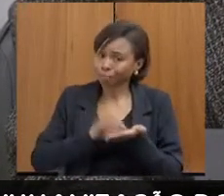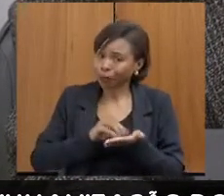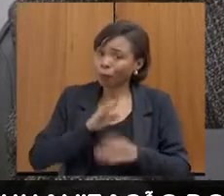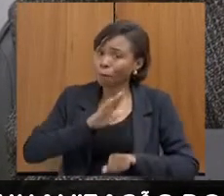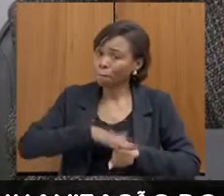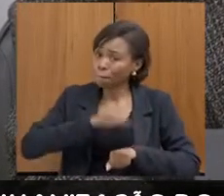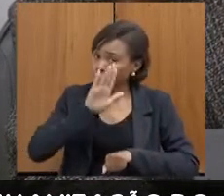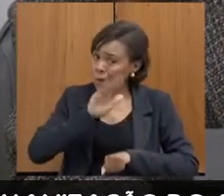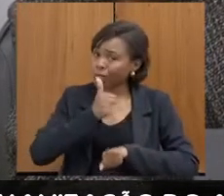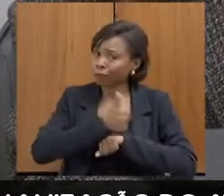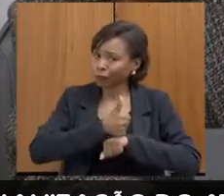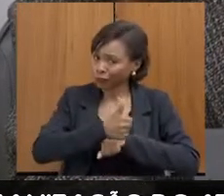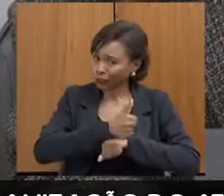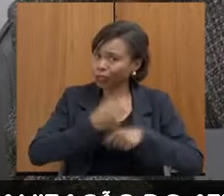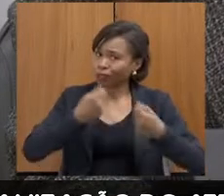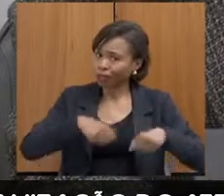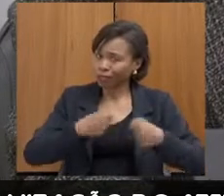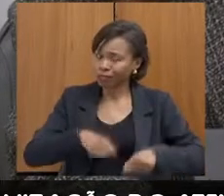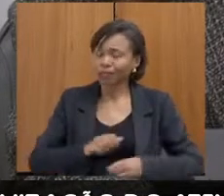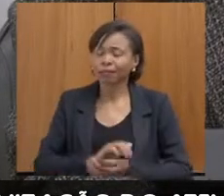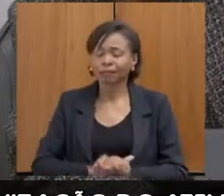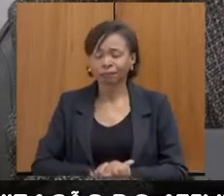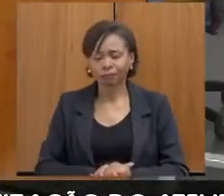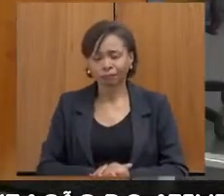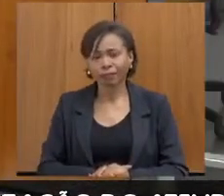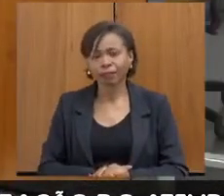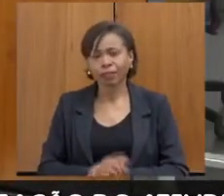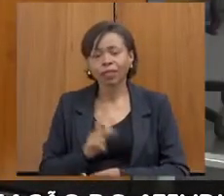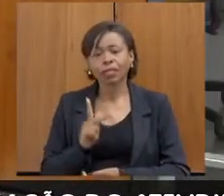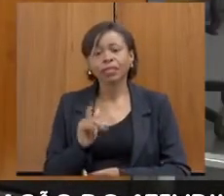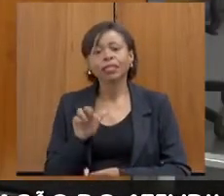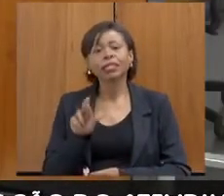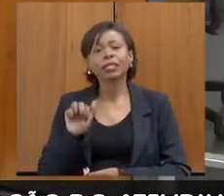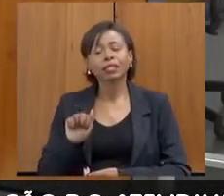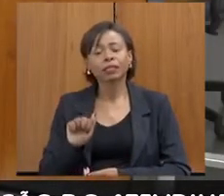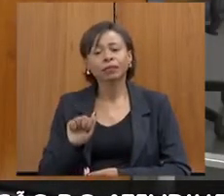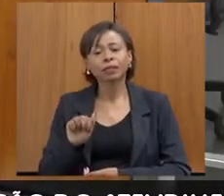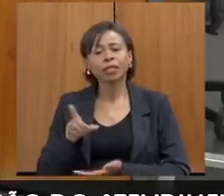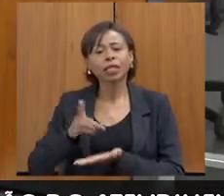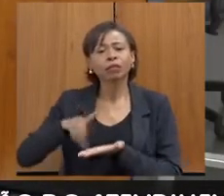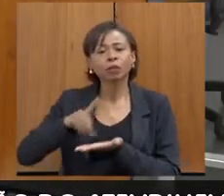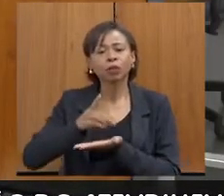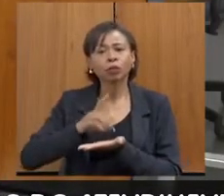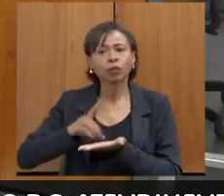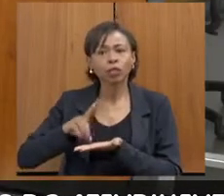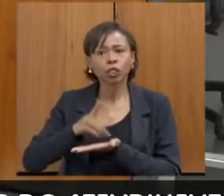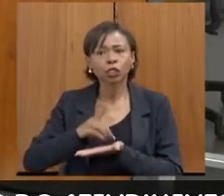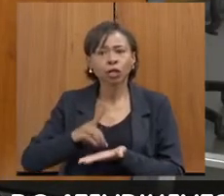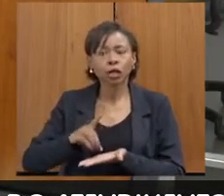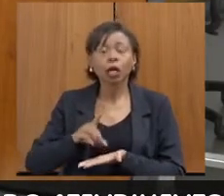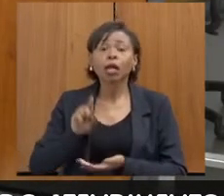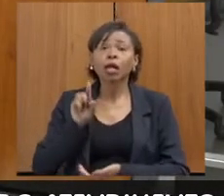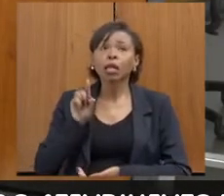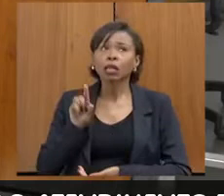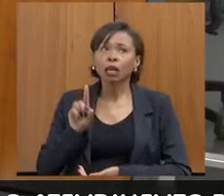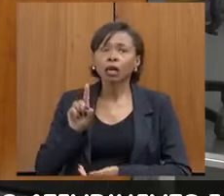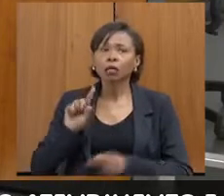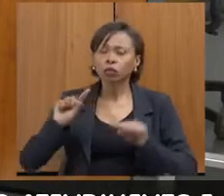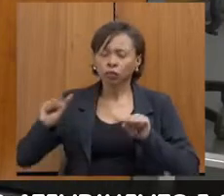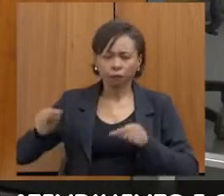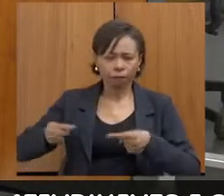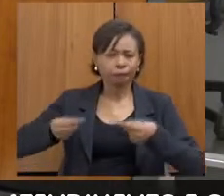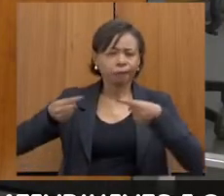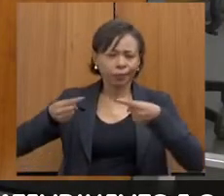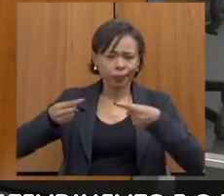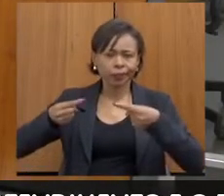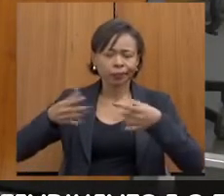efetivo para a gente lá. Doutora Kyria. Diamantina, Nosso primeiro desafio lá que impede que seja